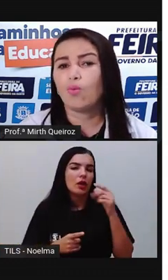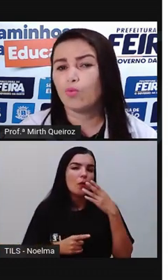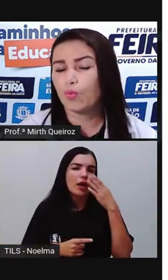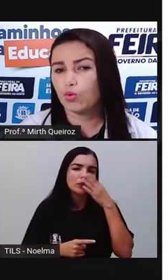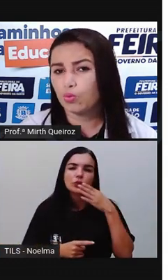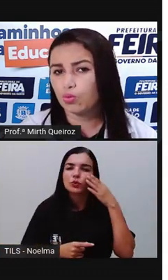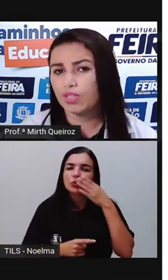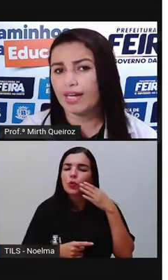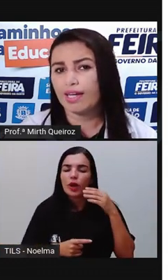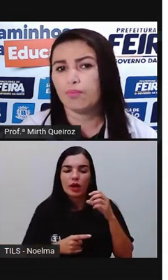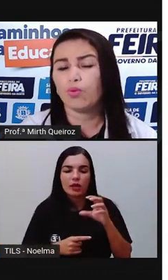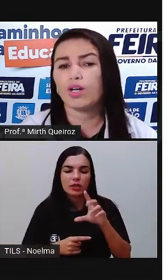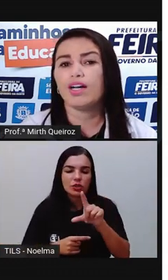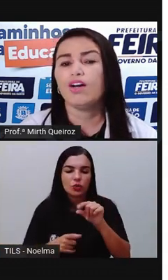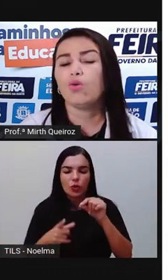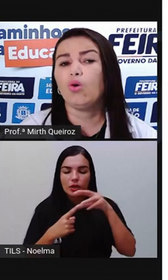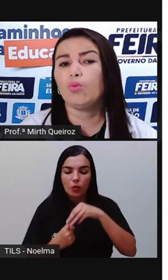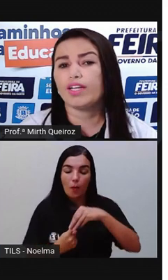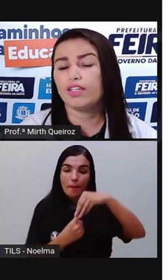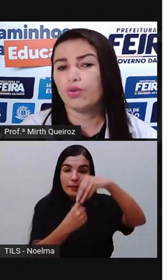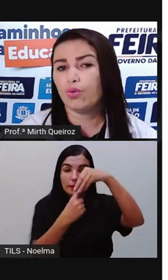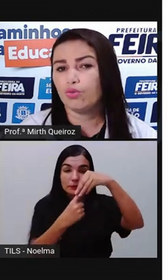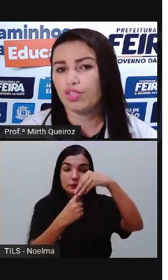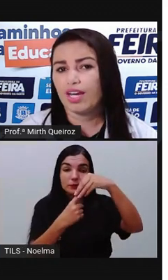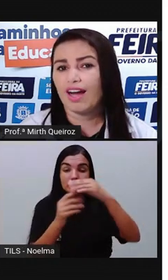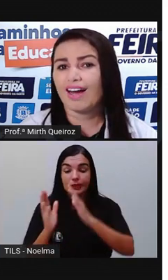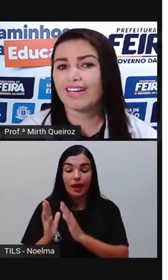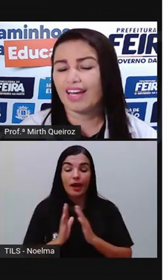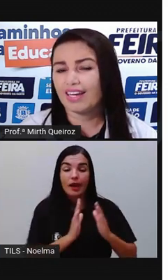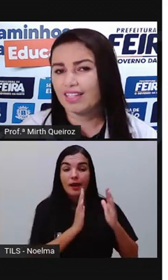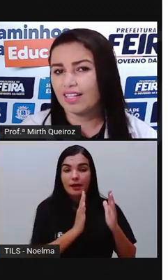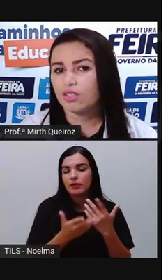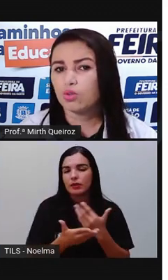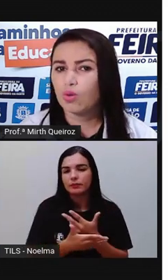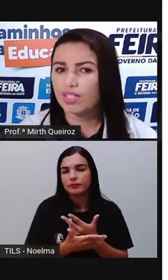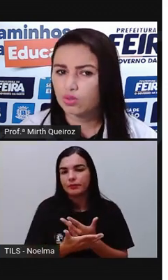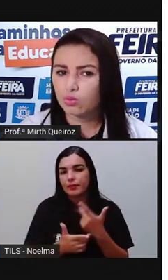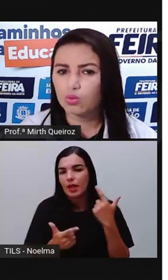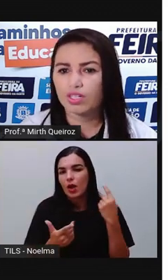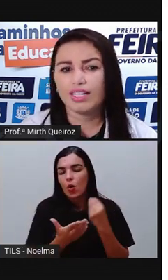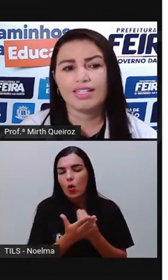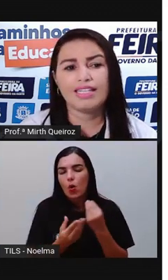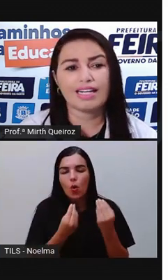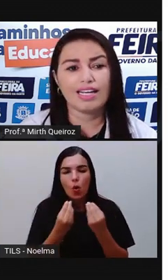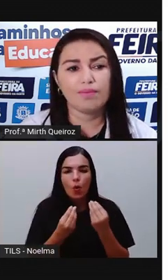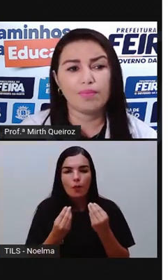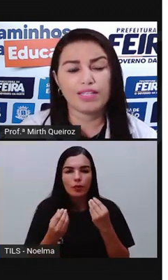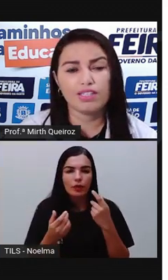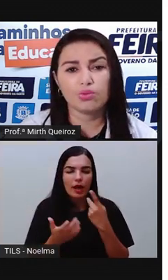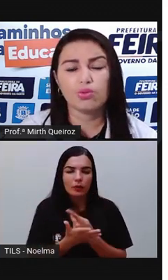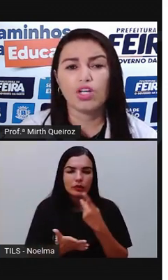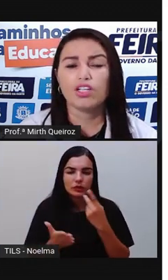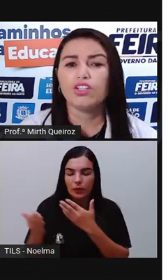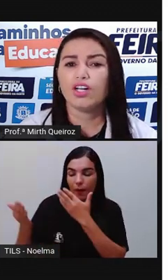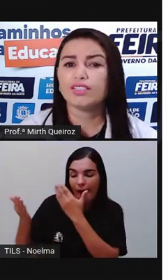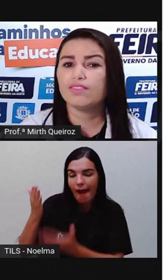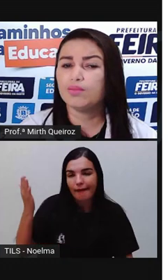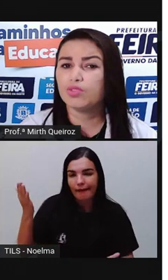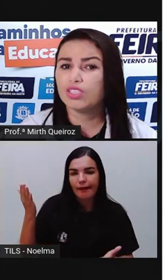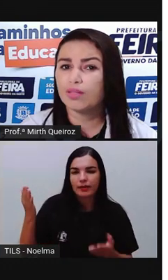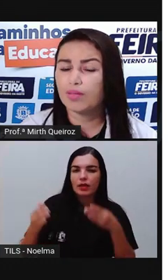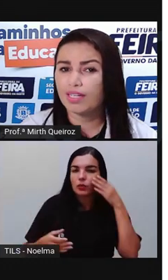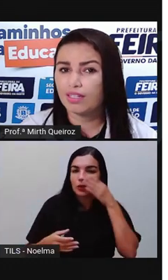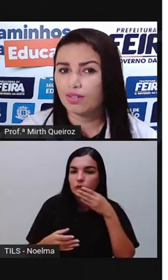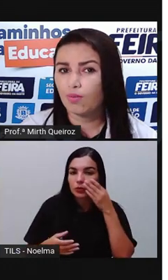como produto da época, como é que houve a queda do açúcar naquele período. Nós